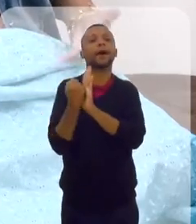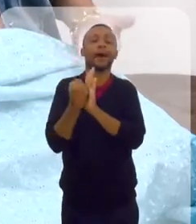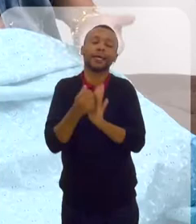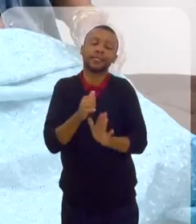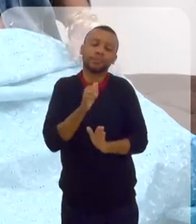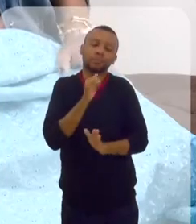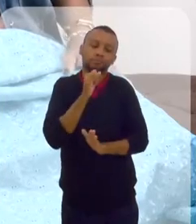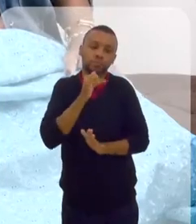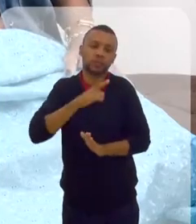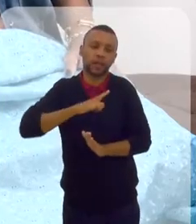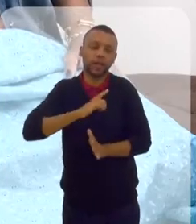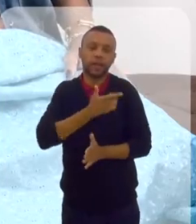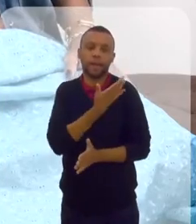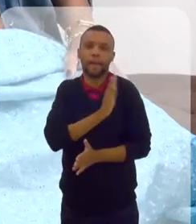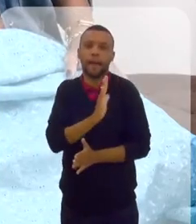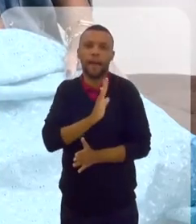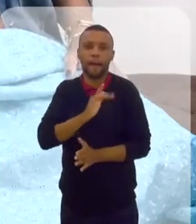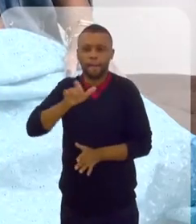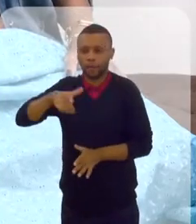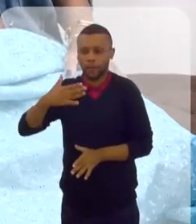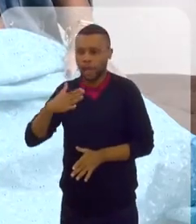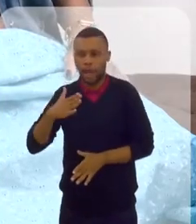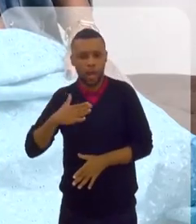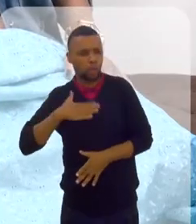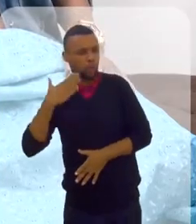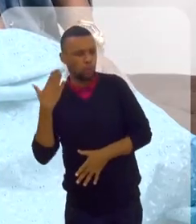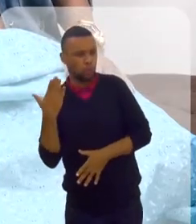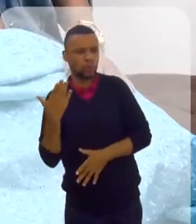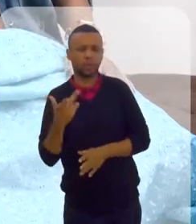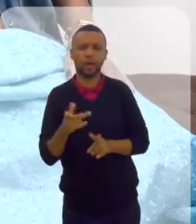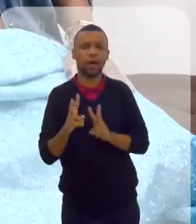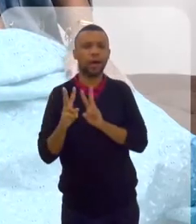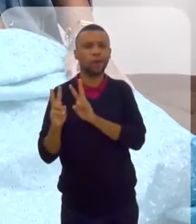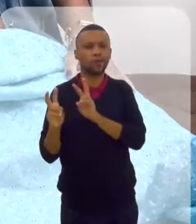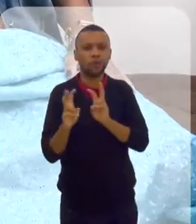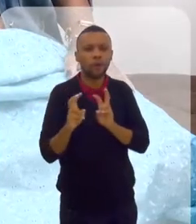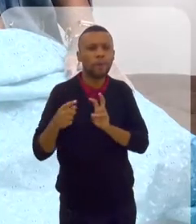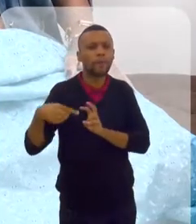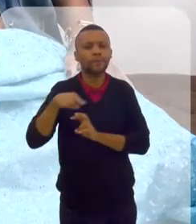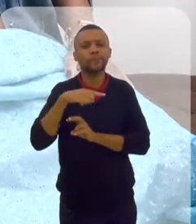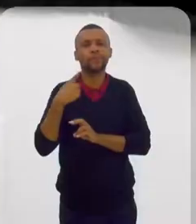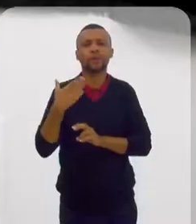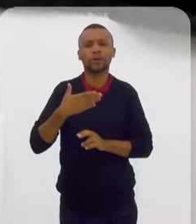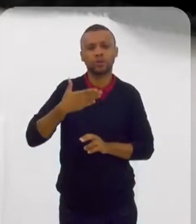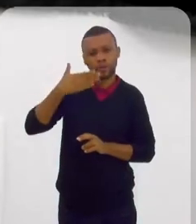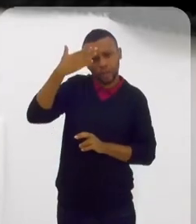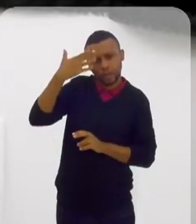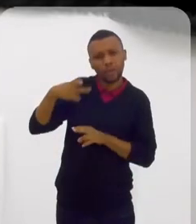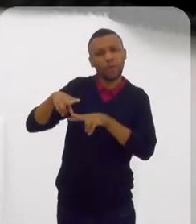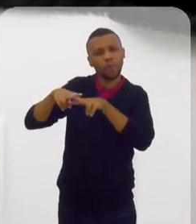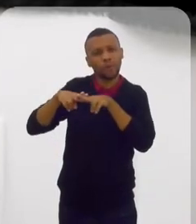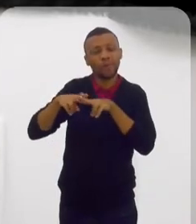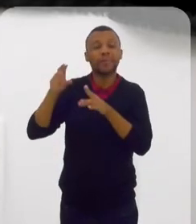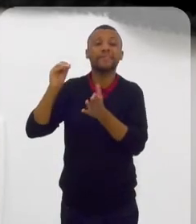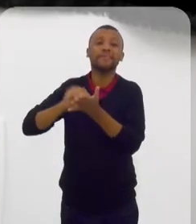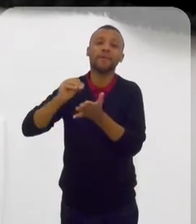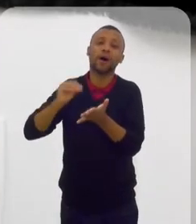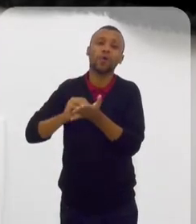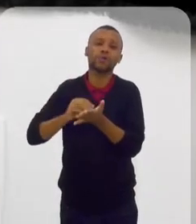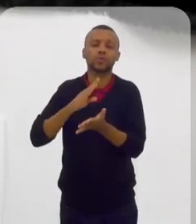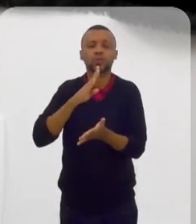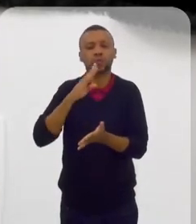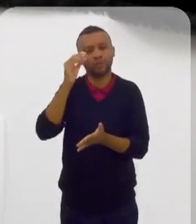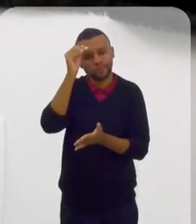infelizmente vende. Então, as pessoas se assustam com relação a isso, com relação a essa questão do Islã, por conta do desconhecimento.